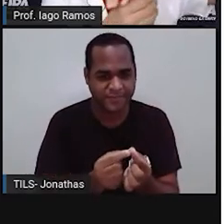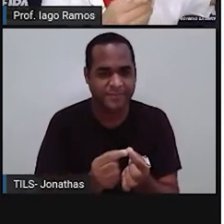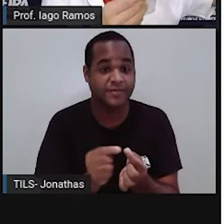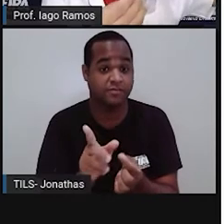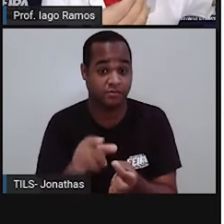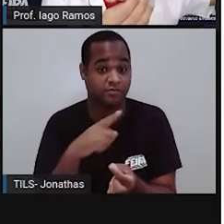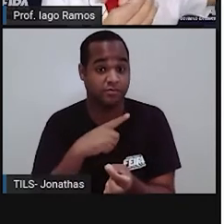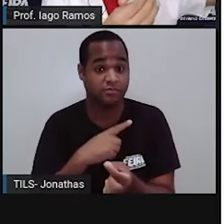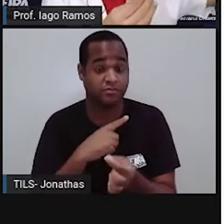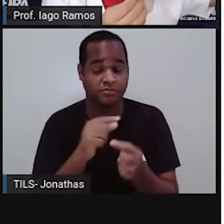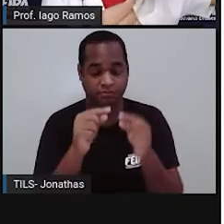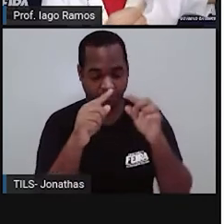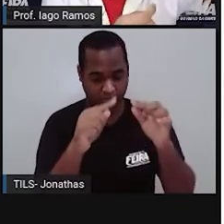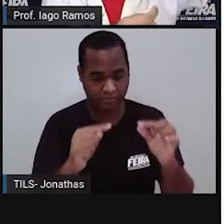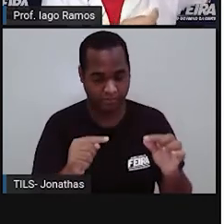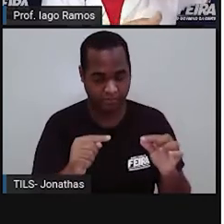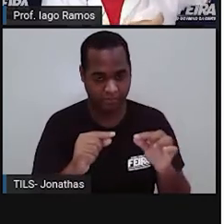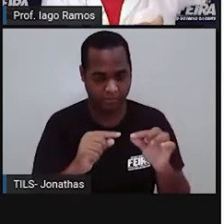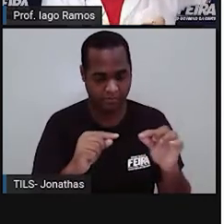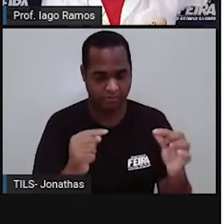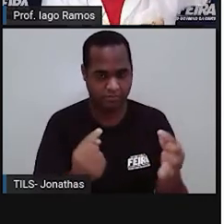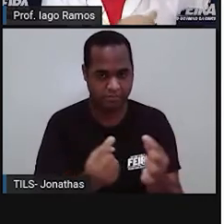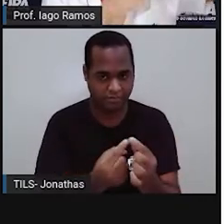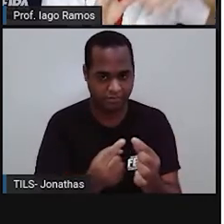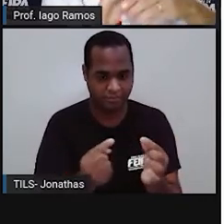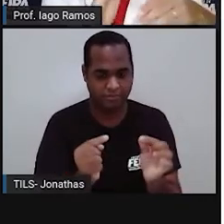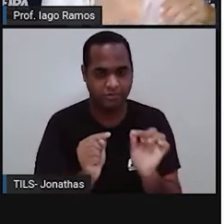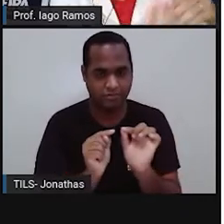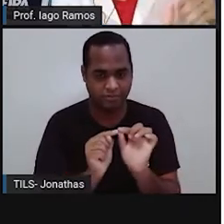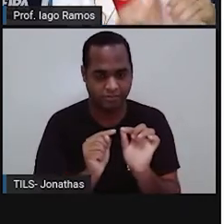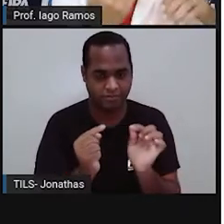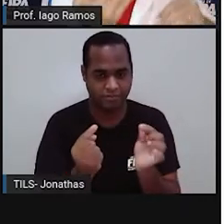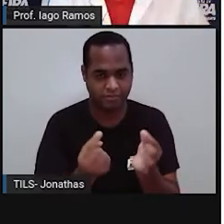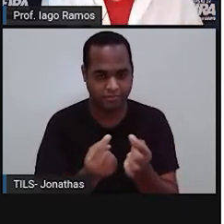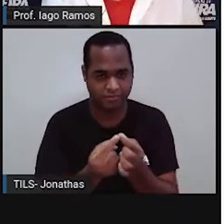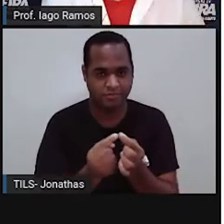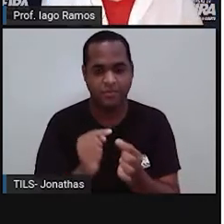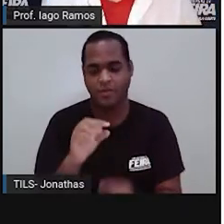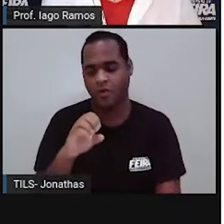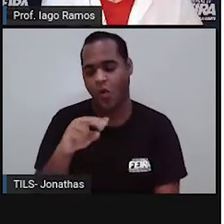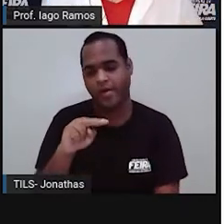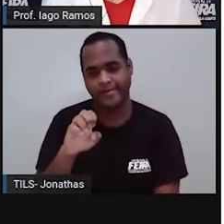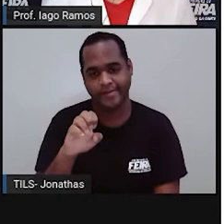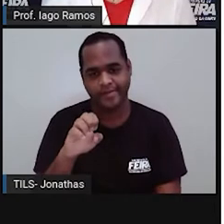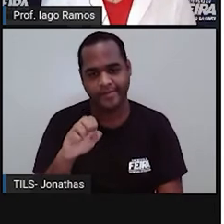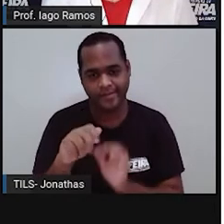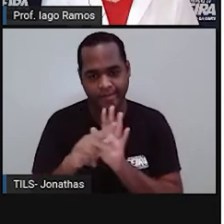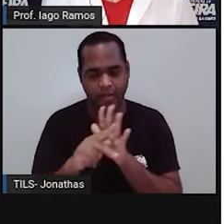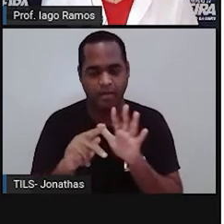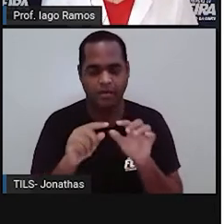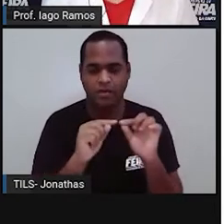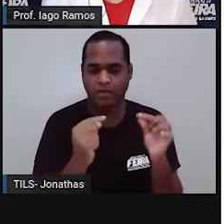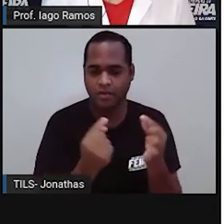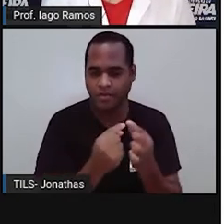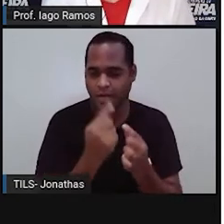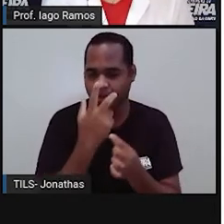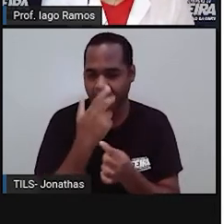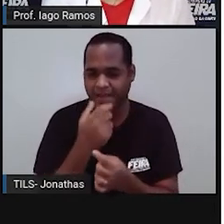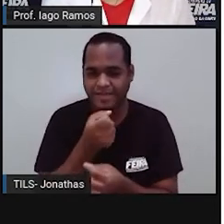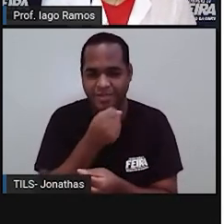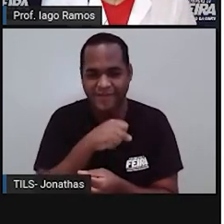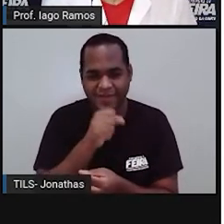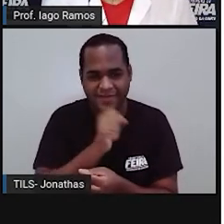formação uma parte ali, né? Circular, uma parte arredondada, né? Lembra uma casquinha de